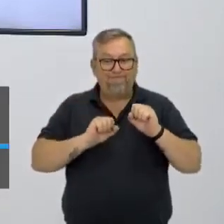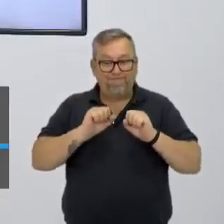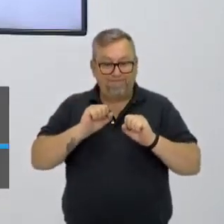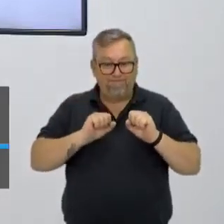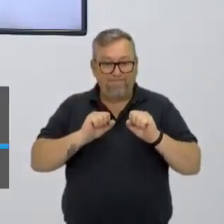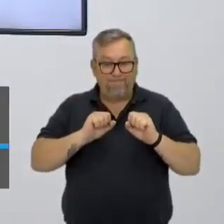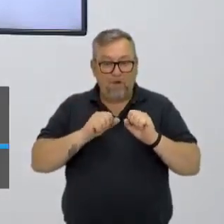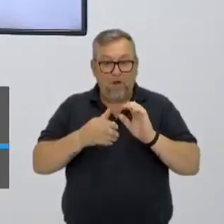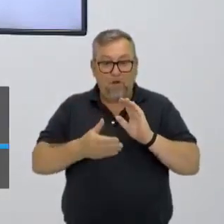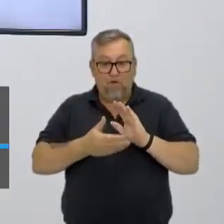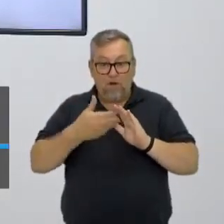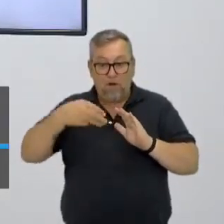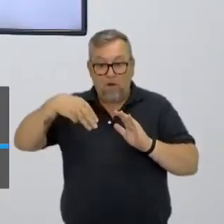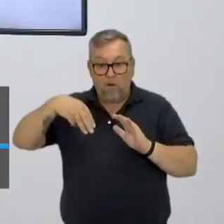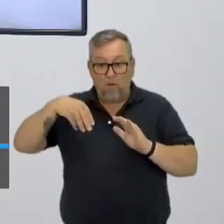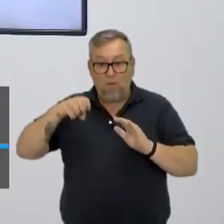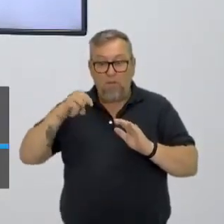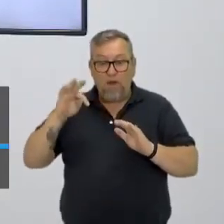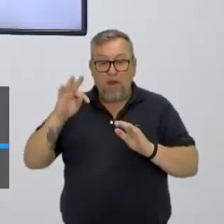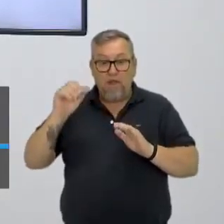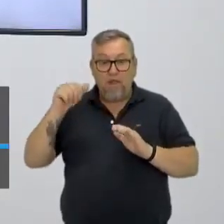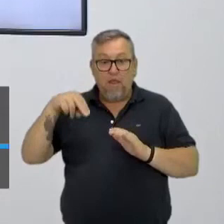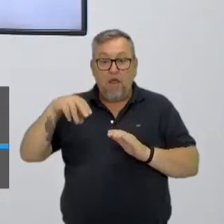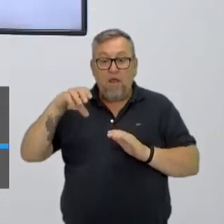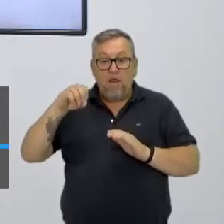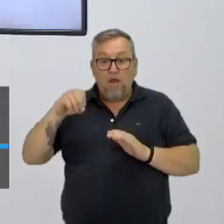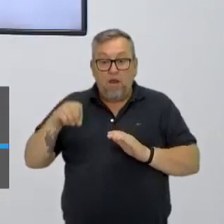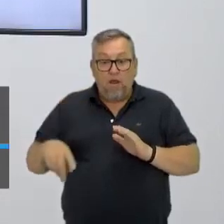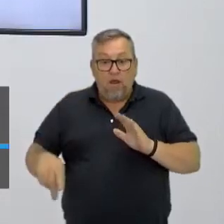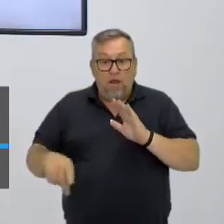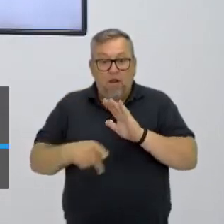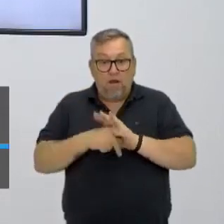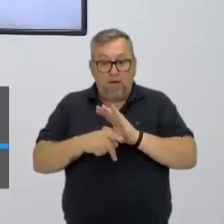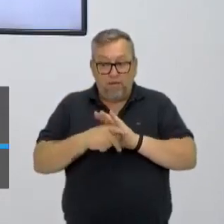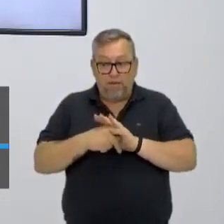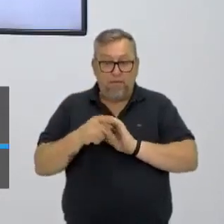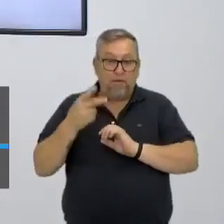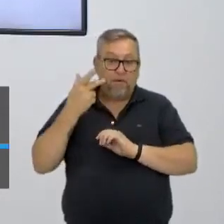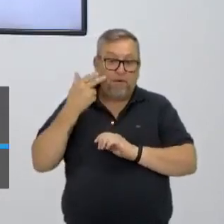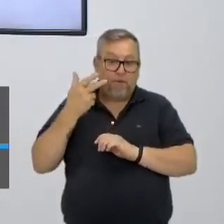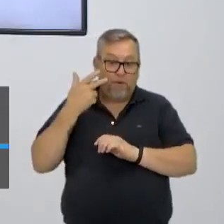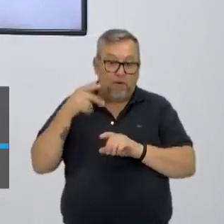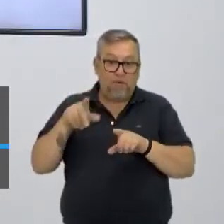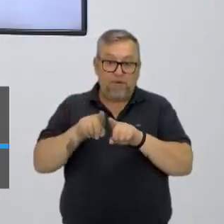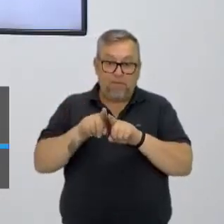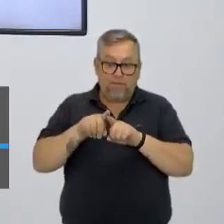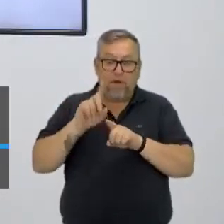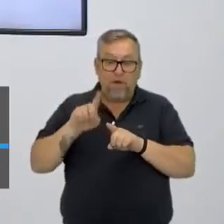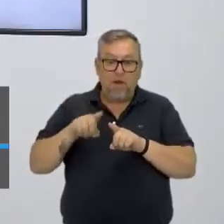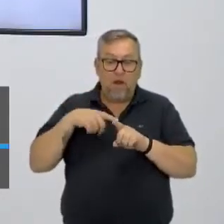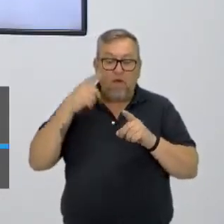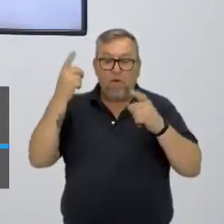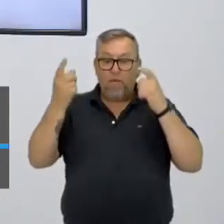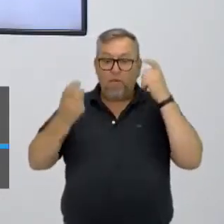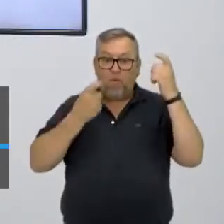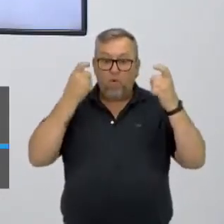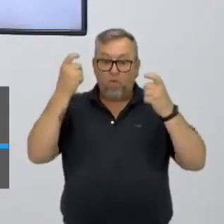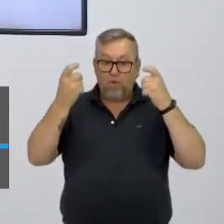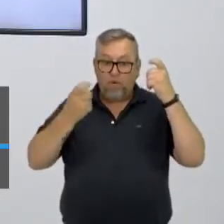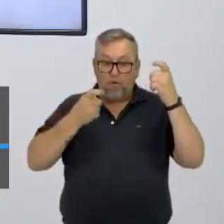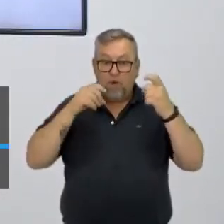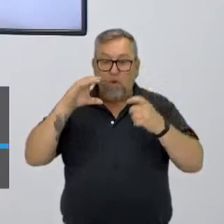metano, que é uma produção natural e também expande, e é uma preocupação, o